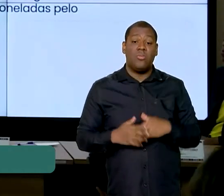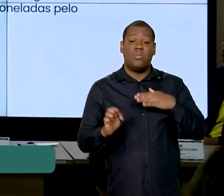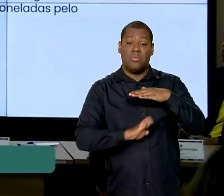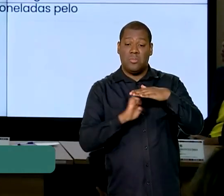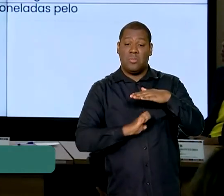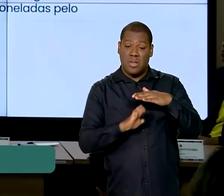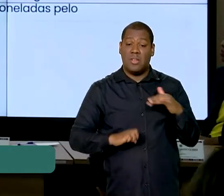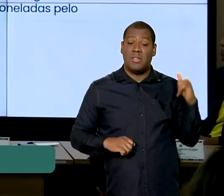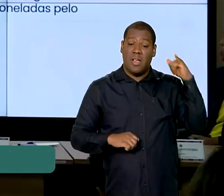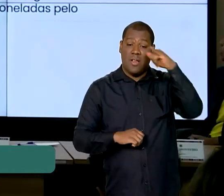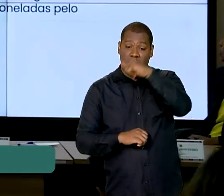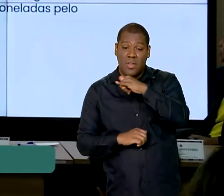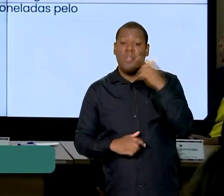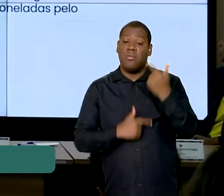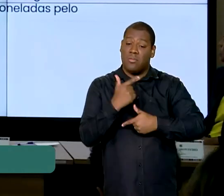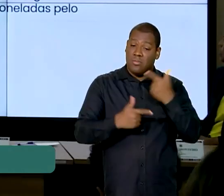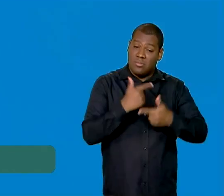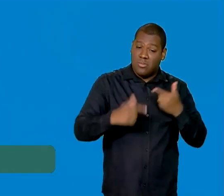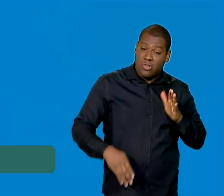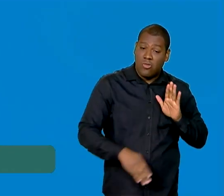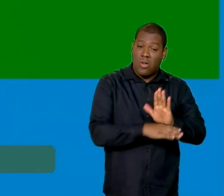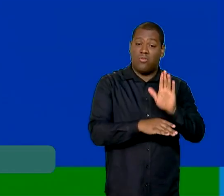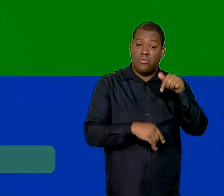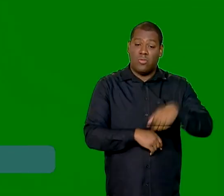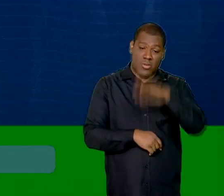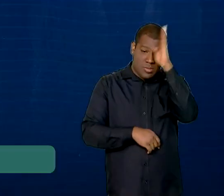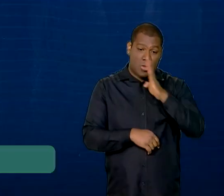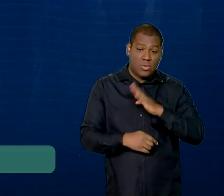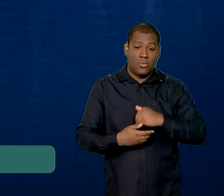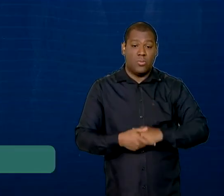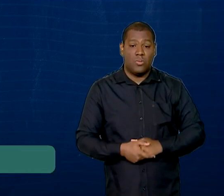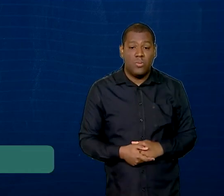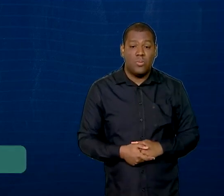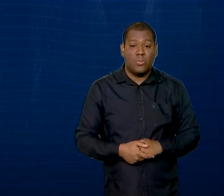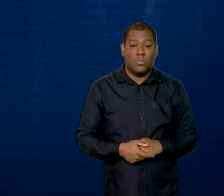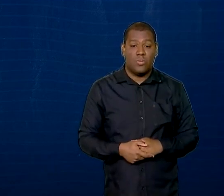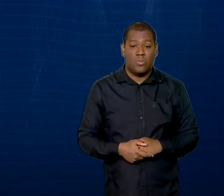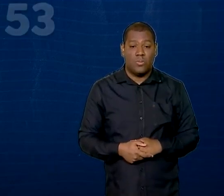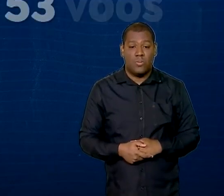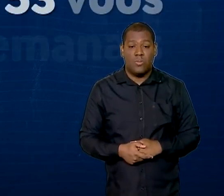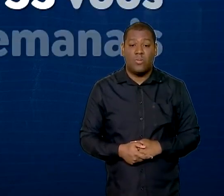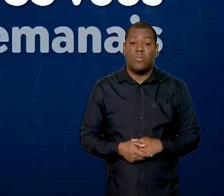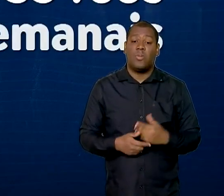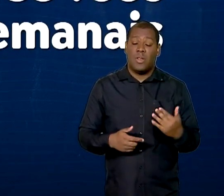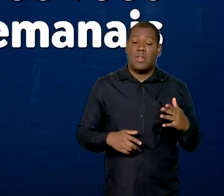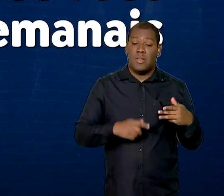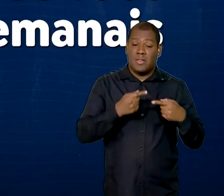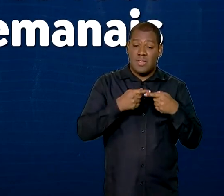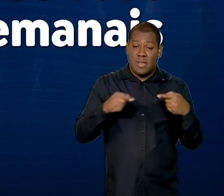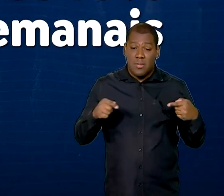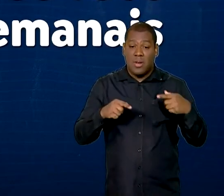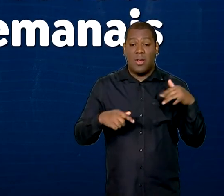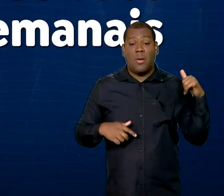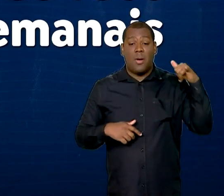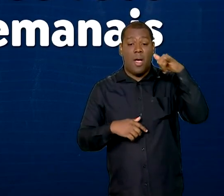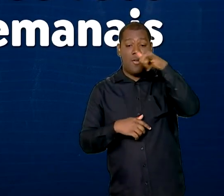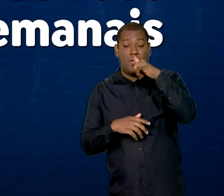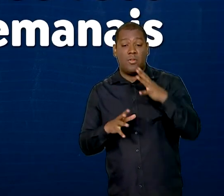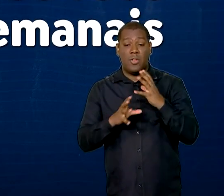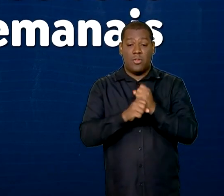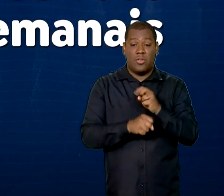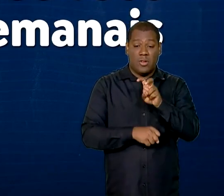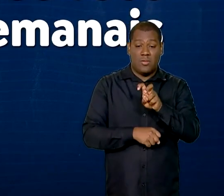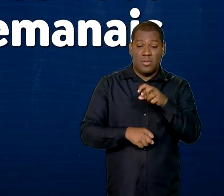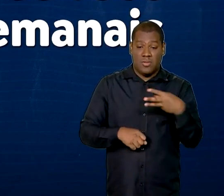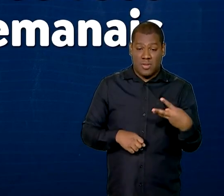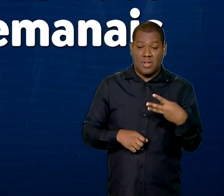aéreas estão dando ao Brasil. Neste primeiro momento, serão 53 voos semanais operando nos aeroportos